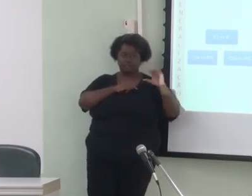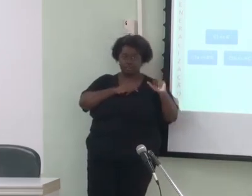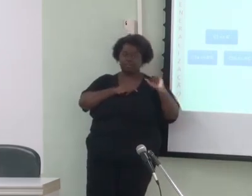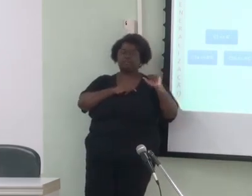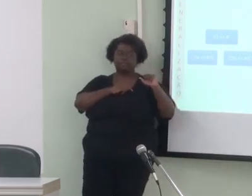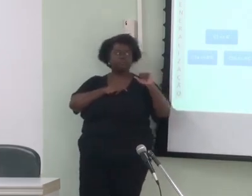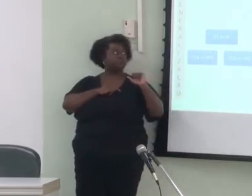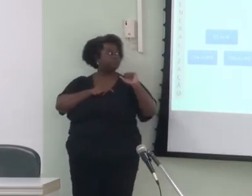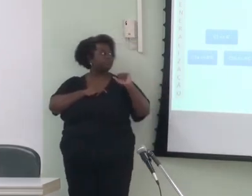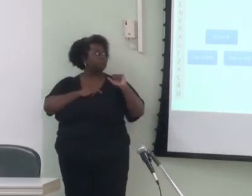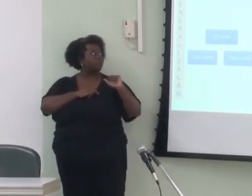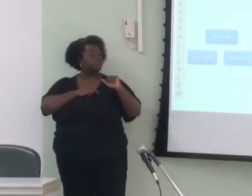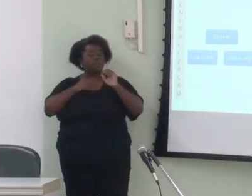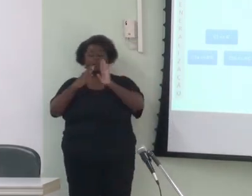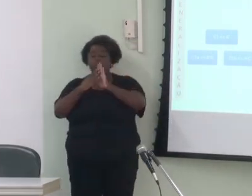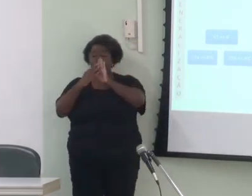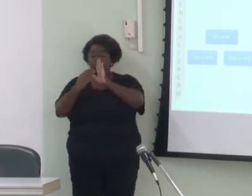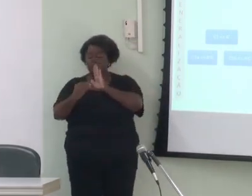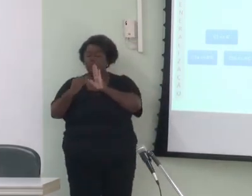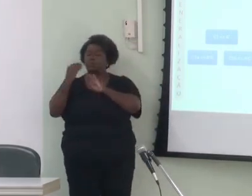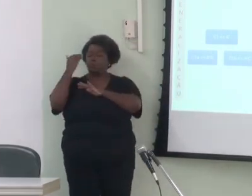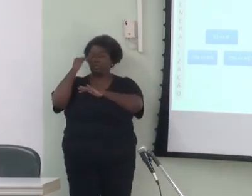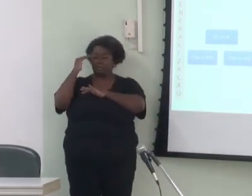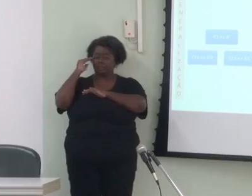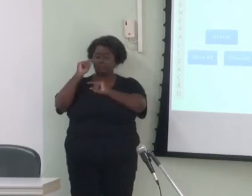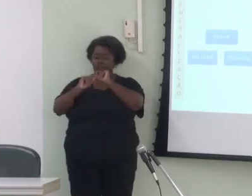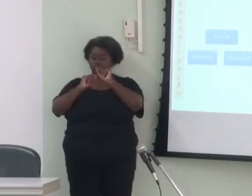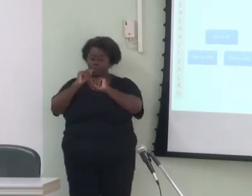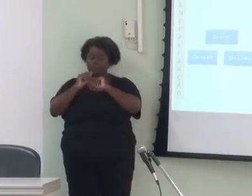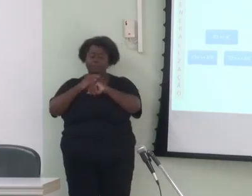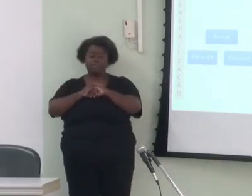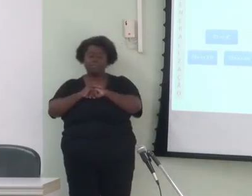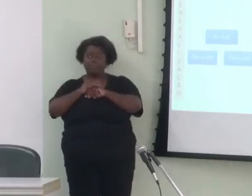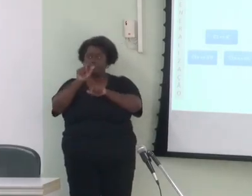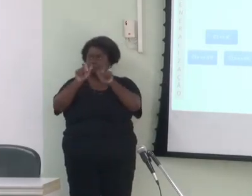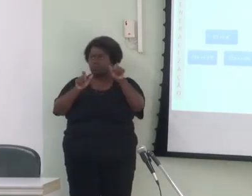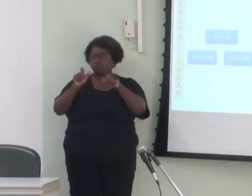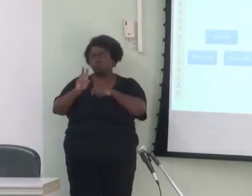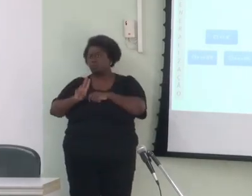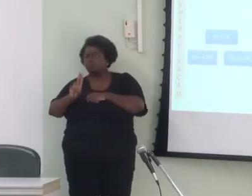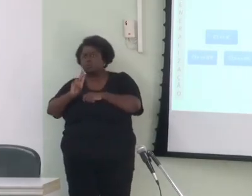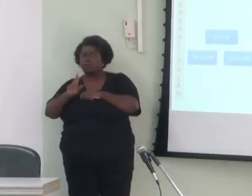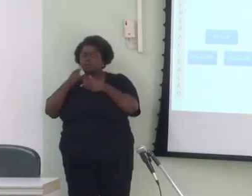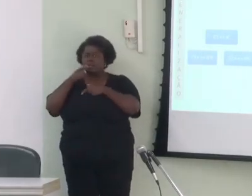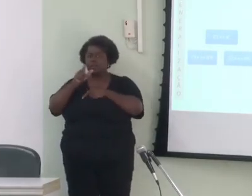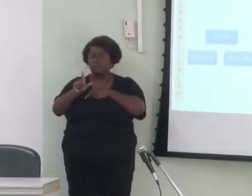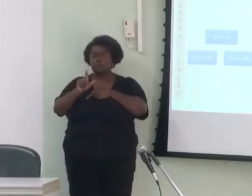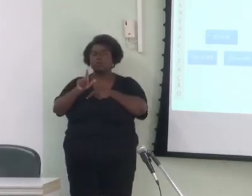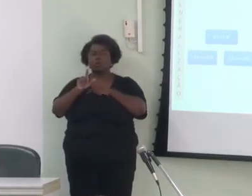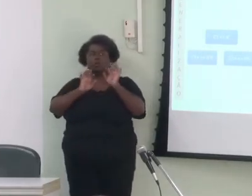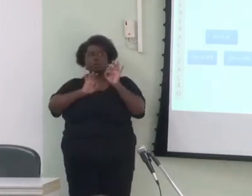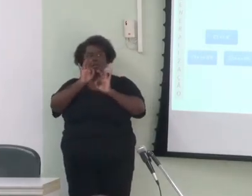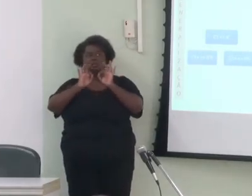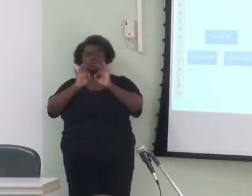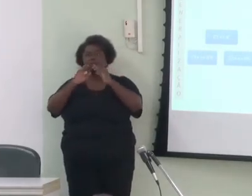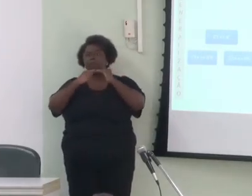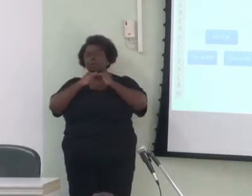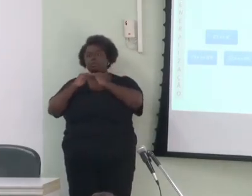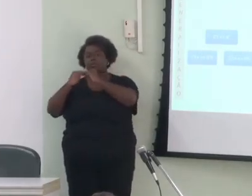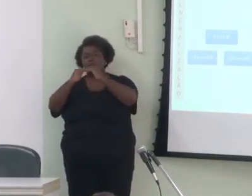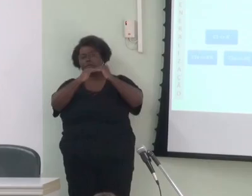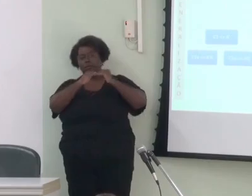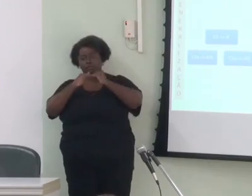na rede no modelo entende-se que usuários armazenam padrões e subregularidades acionadas para